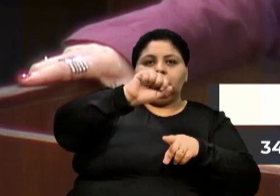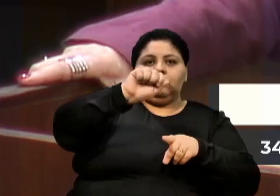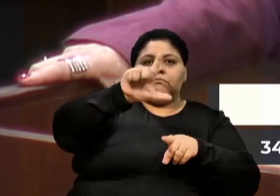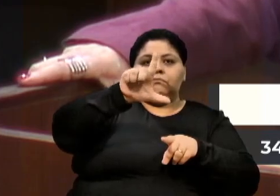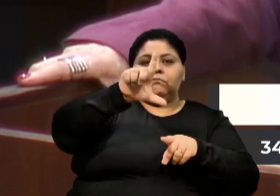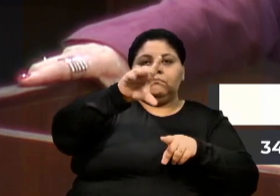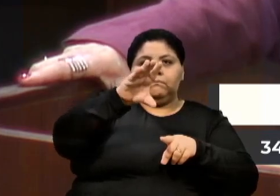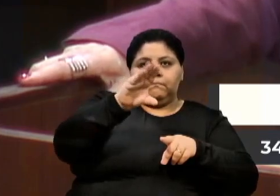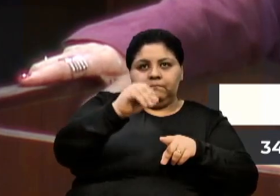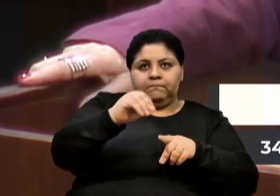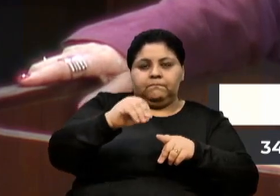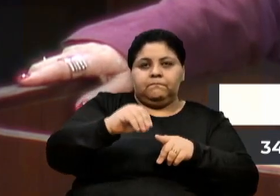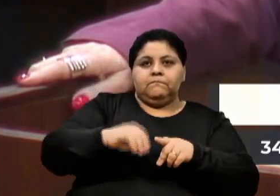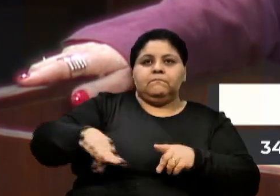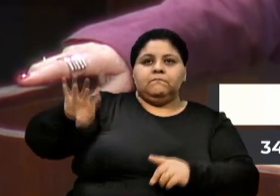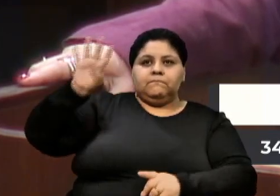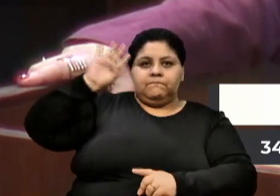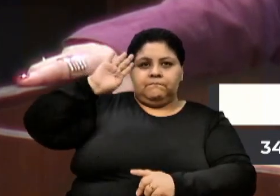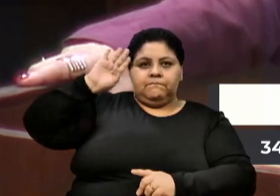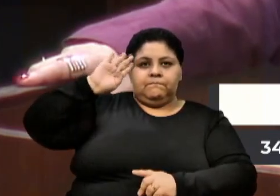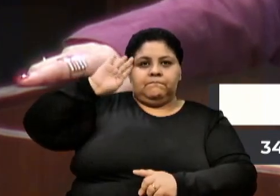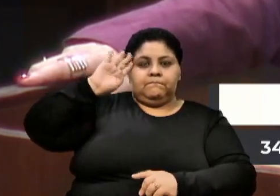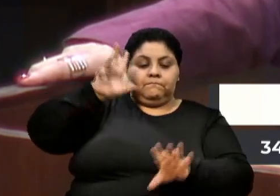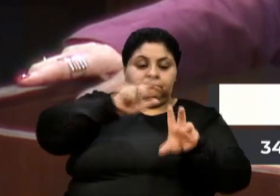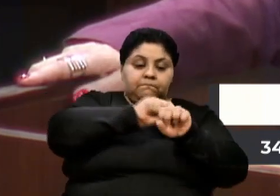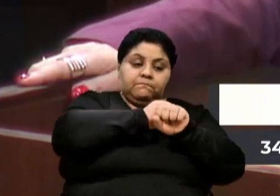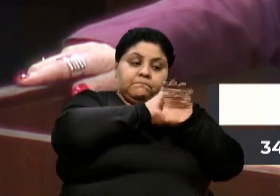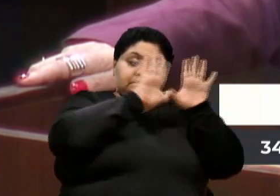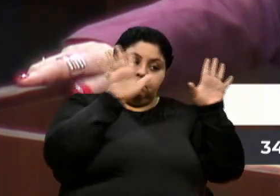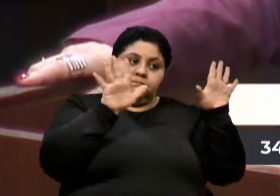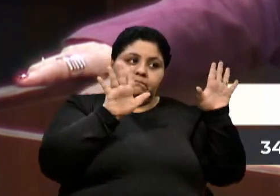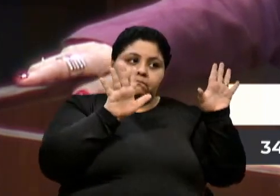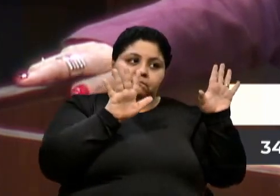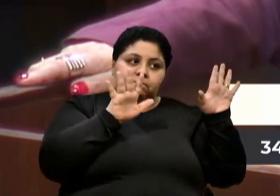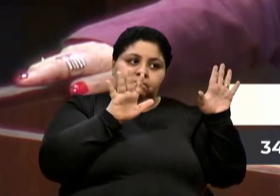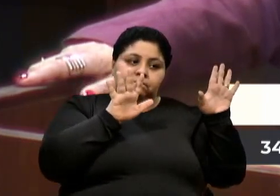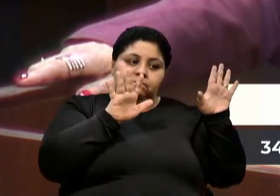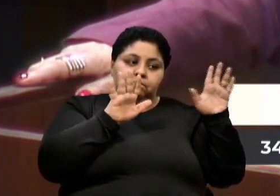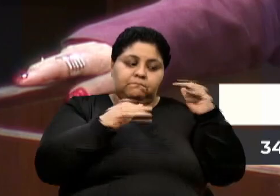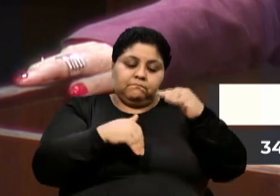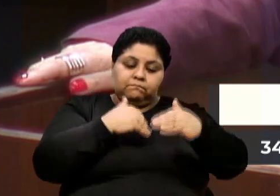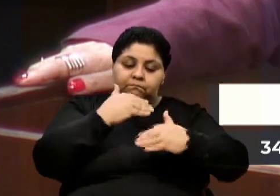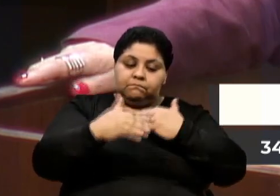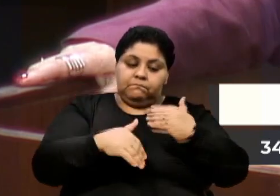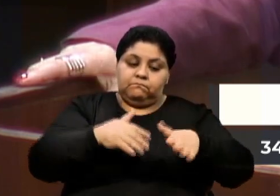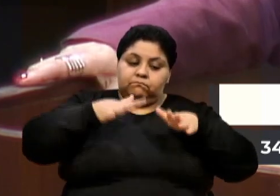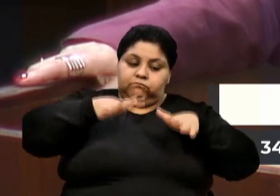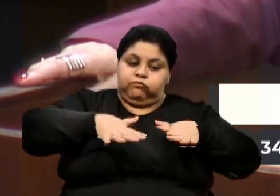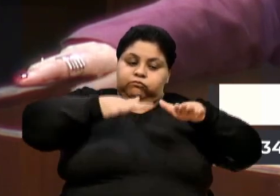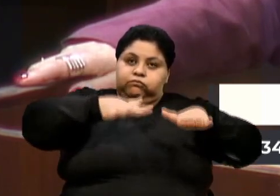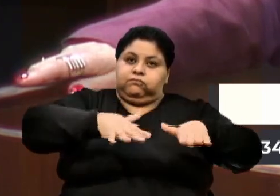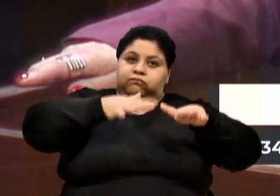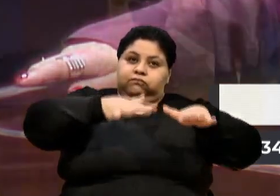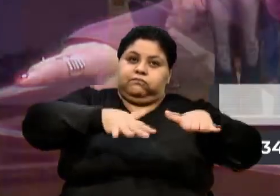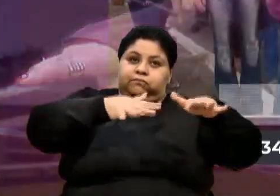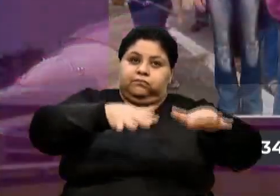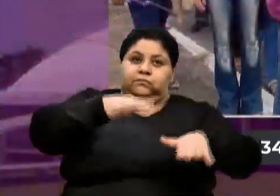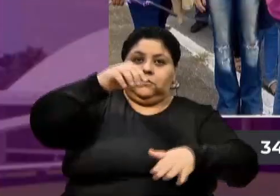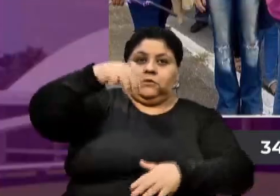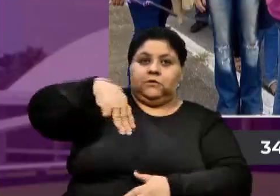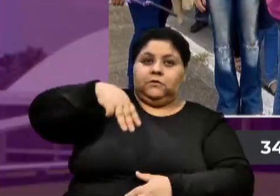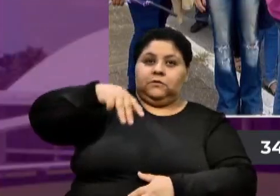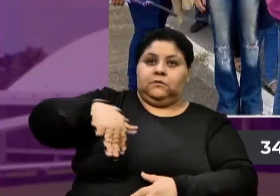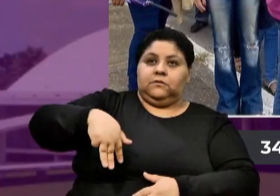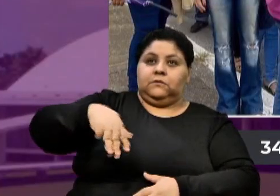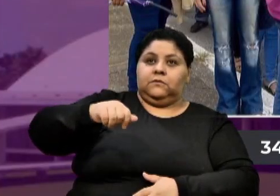E, na quarta-feira, pela manhã, foi quando teve a Marcha das Margaridas. Eu vou deixar para o meu